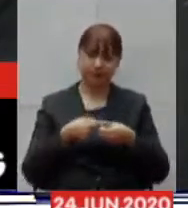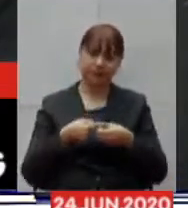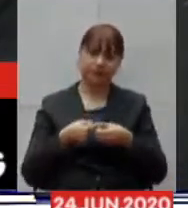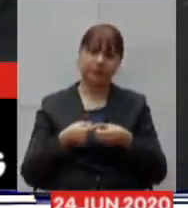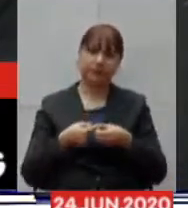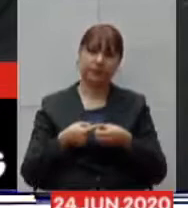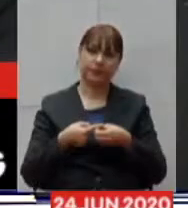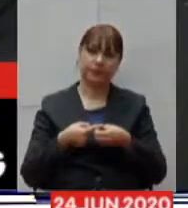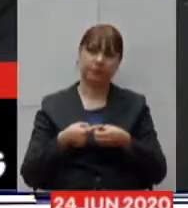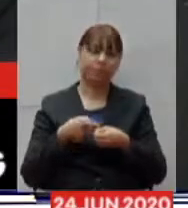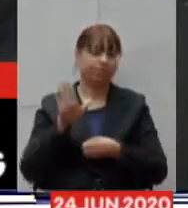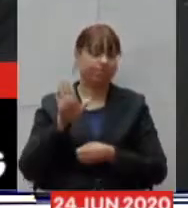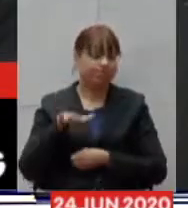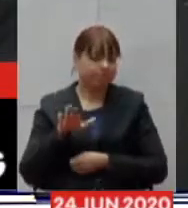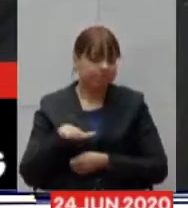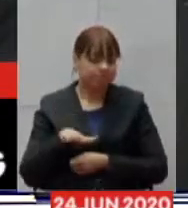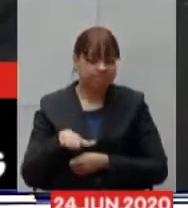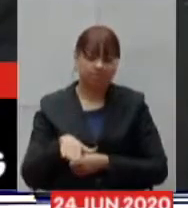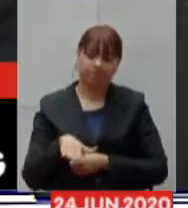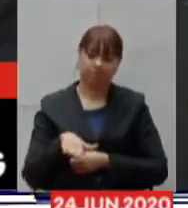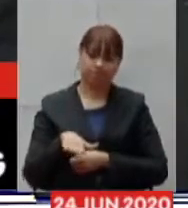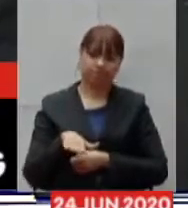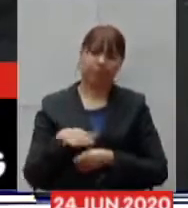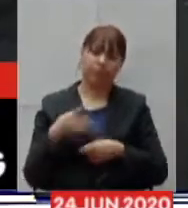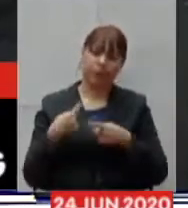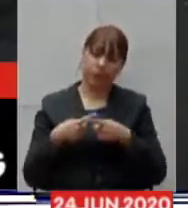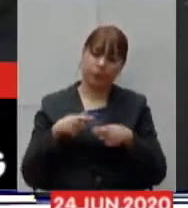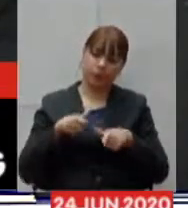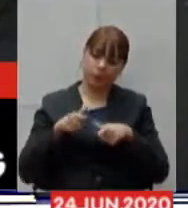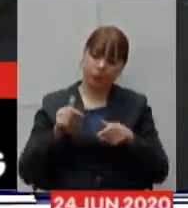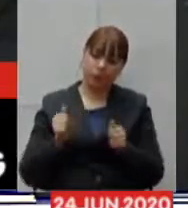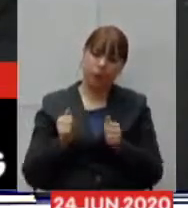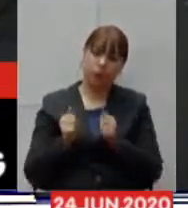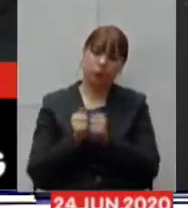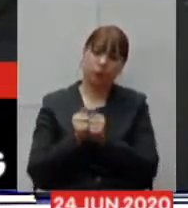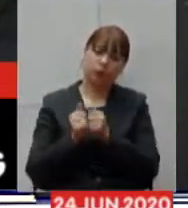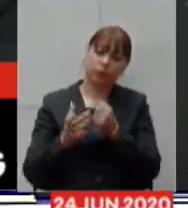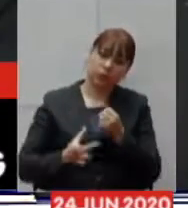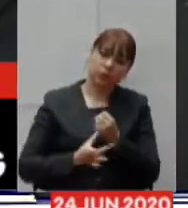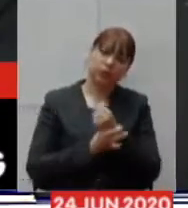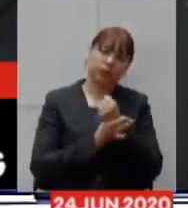preço de custo um trabalho junto com a defesa civil